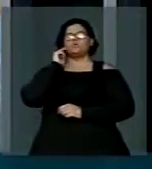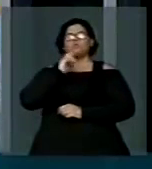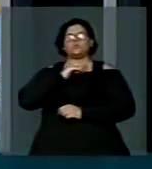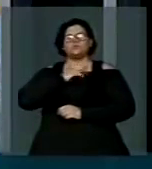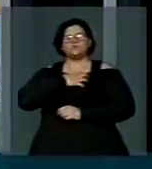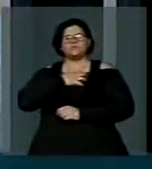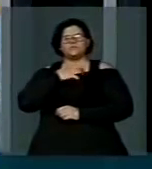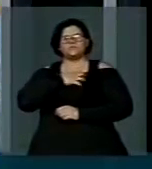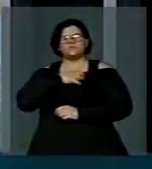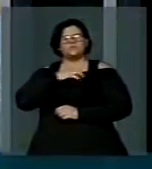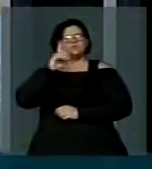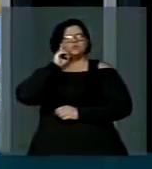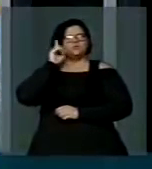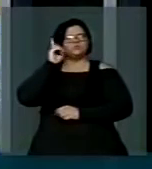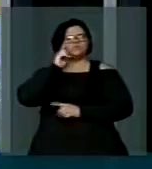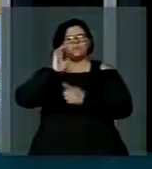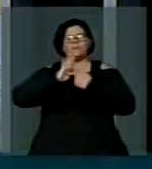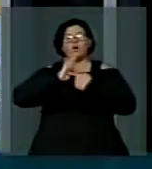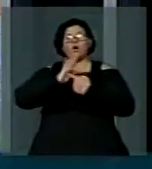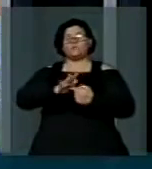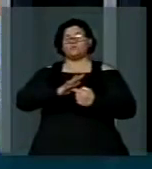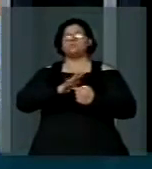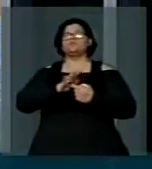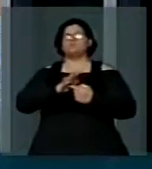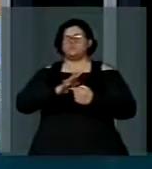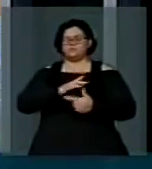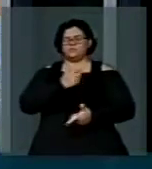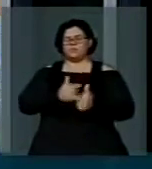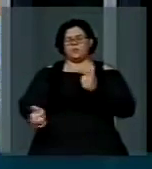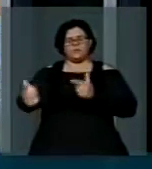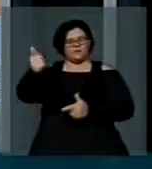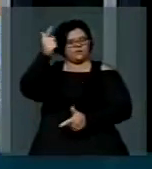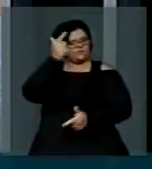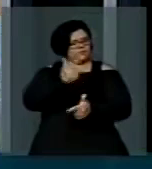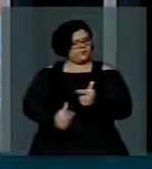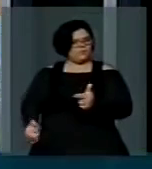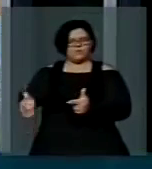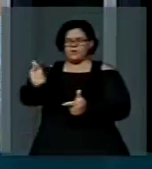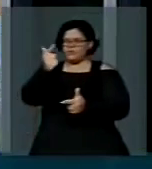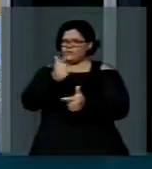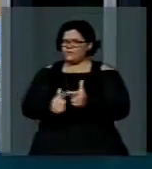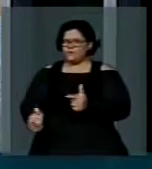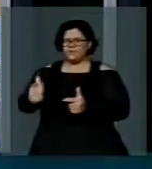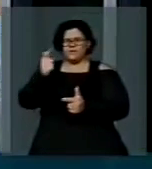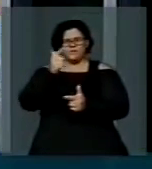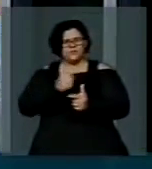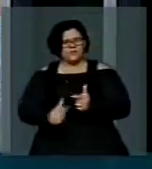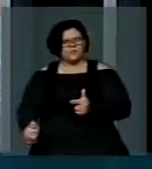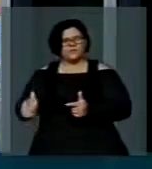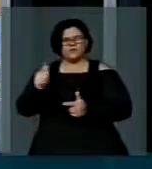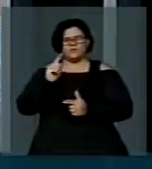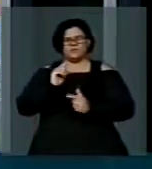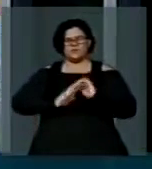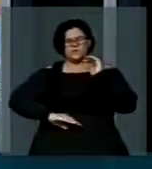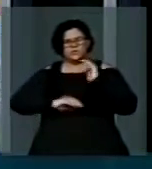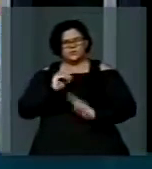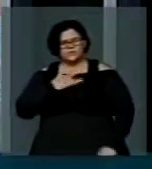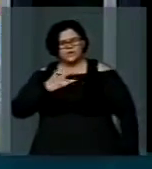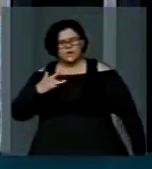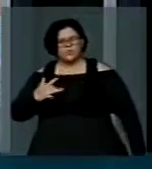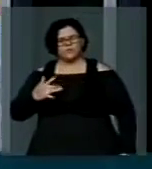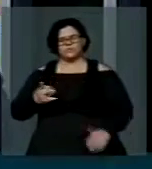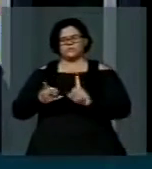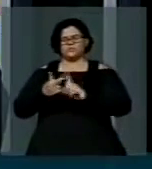problemas e mais problemas em todo o Brasil. Na área de saúde, o